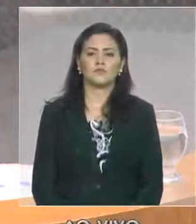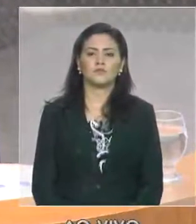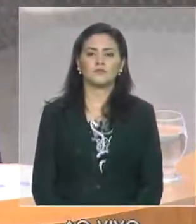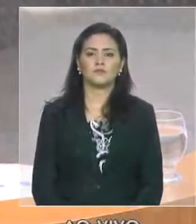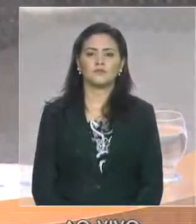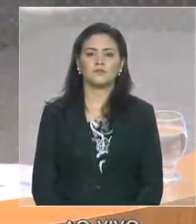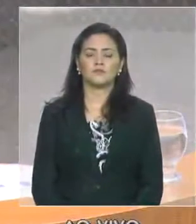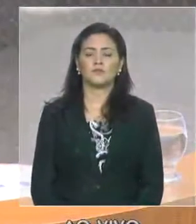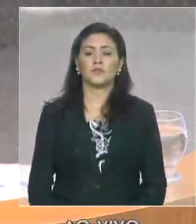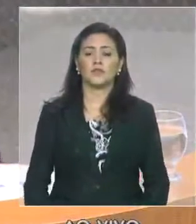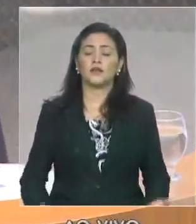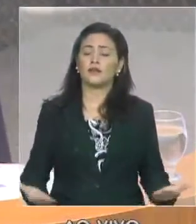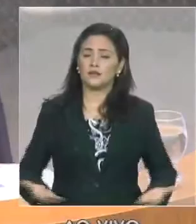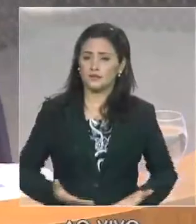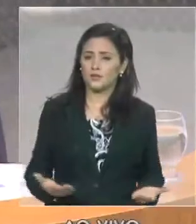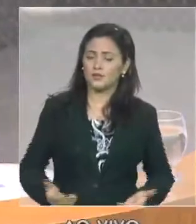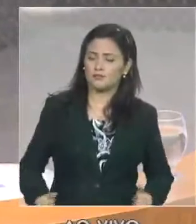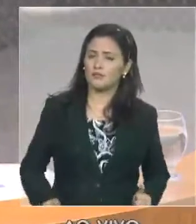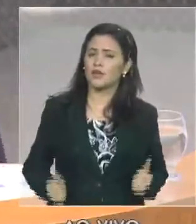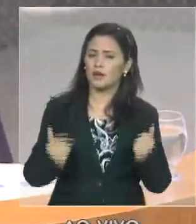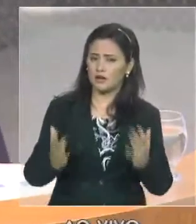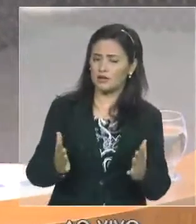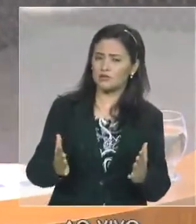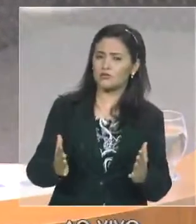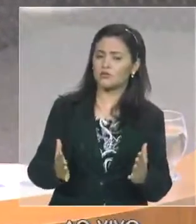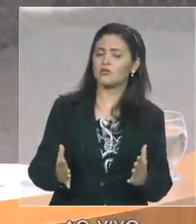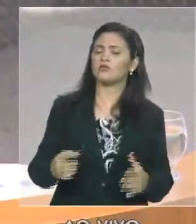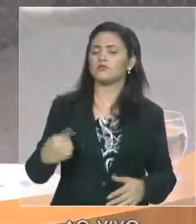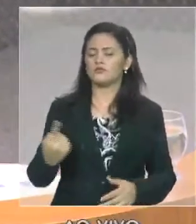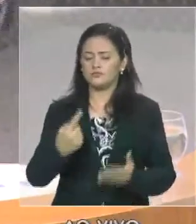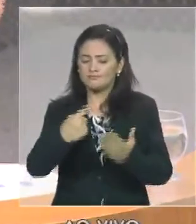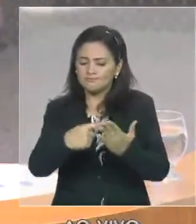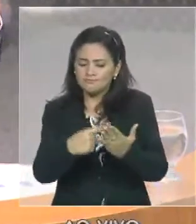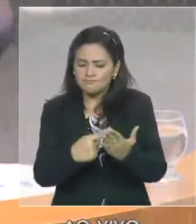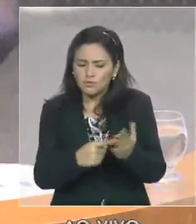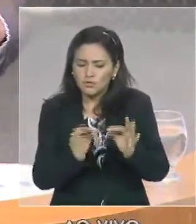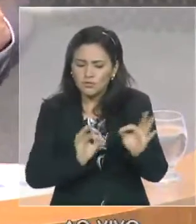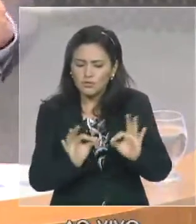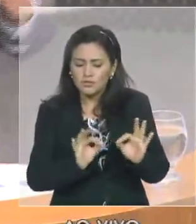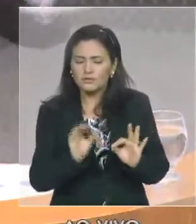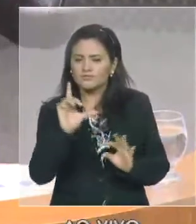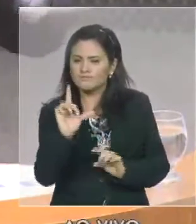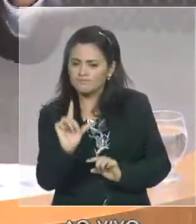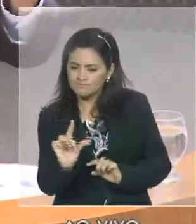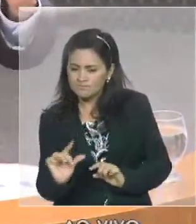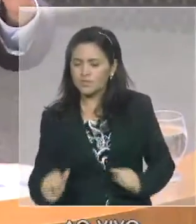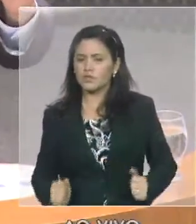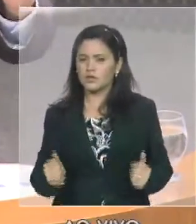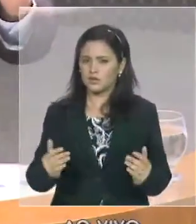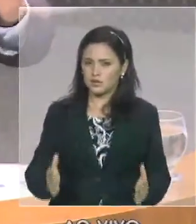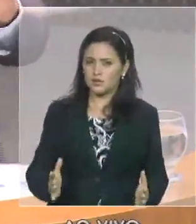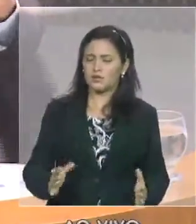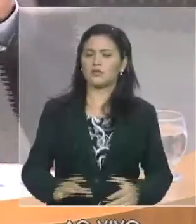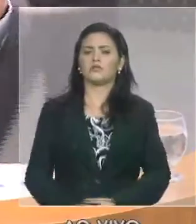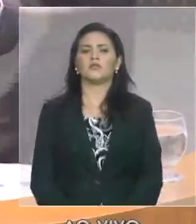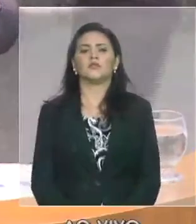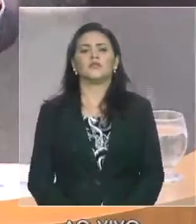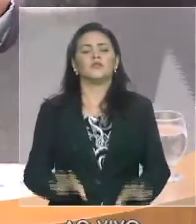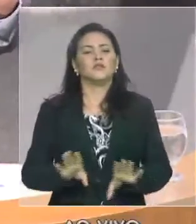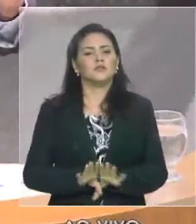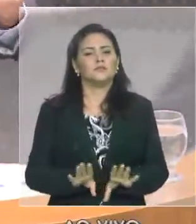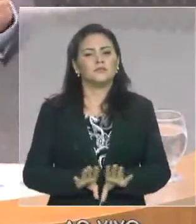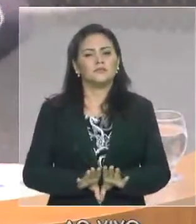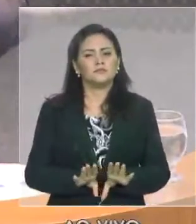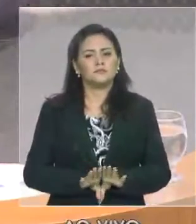corte de despesas para fazer face à redução das transferências confissionais federais, ao movimento de tentativa de